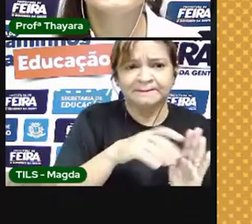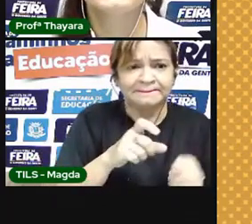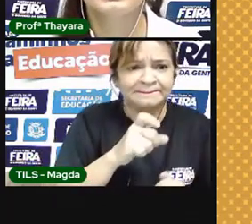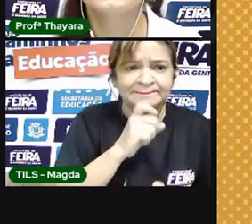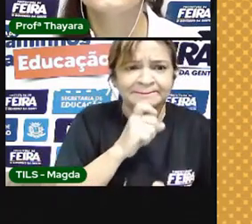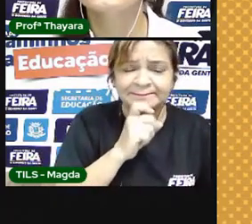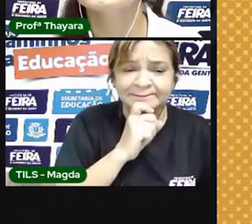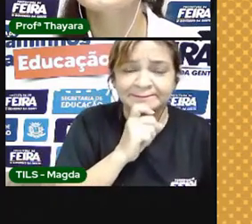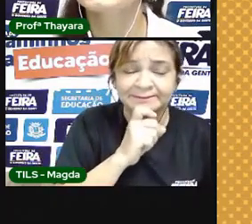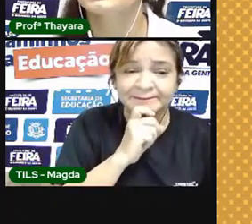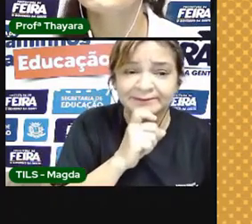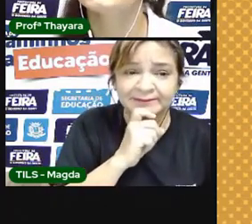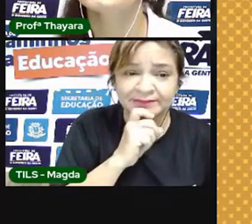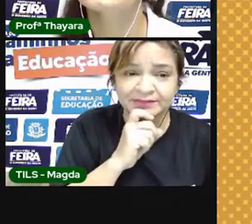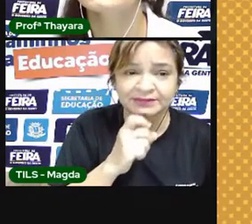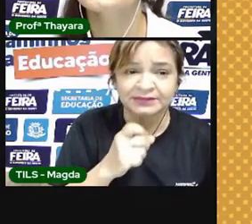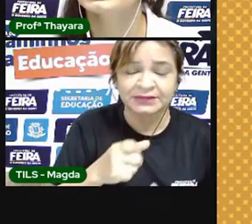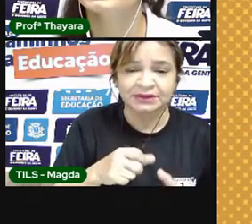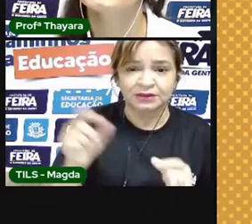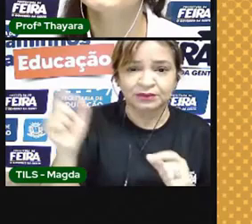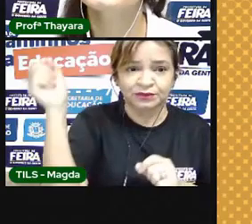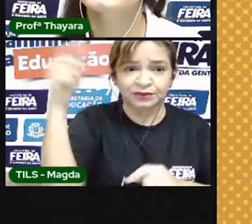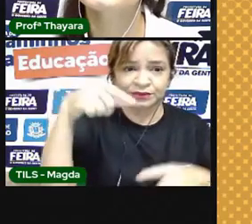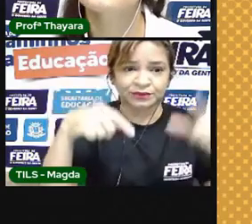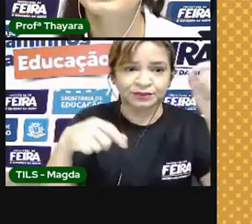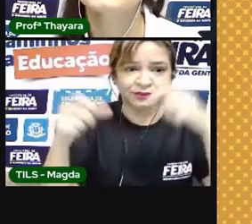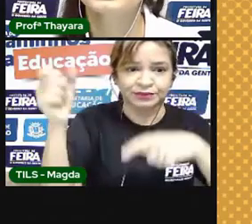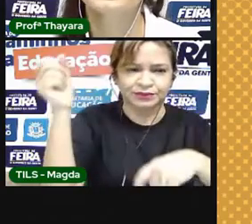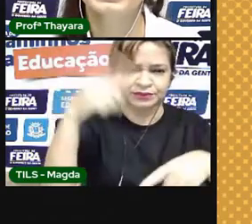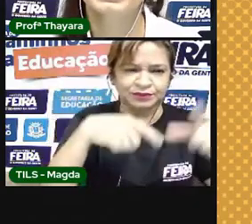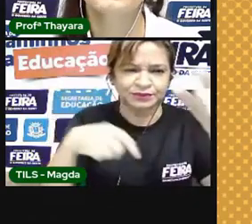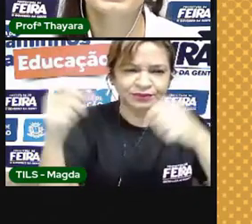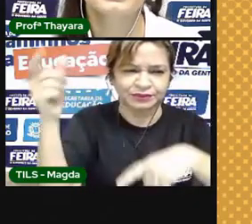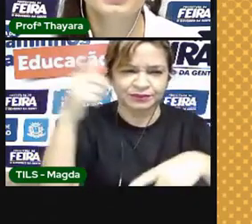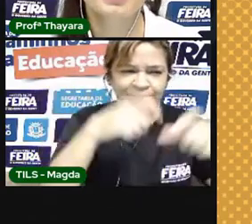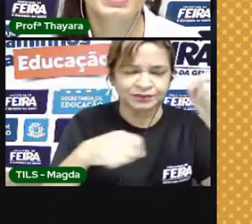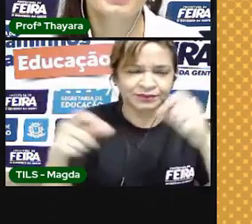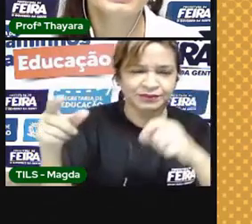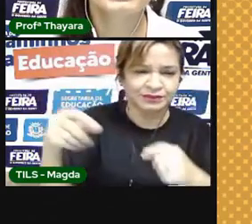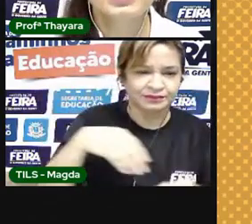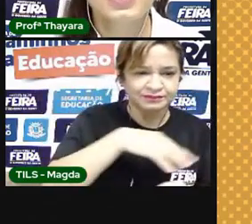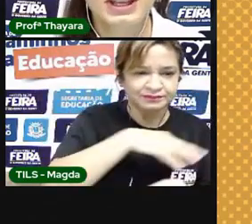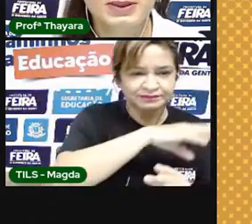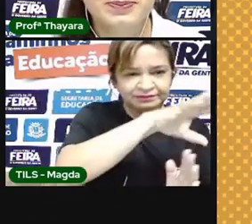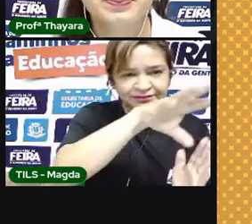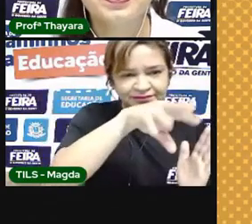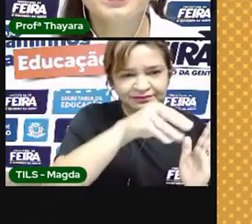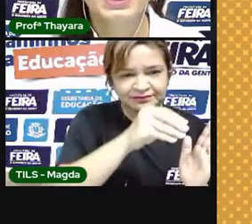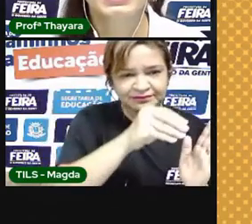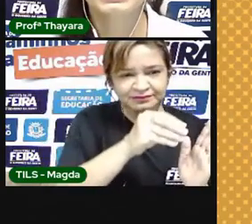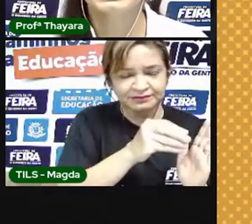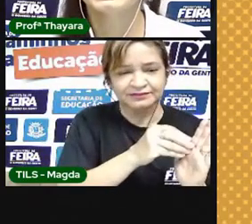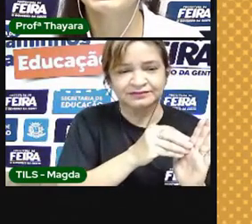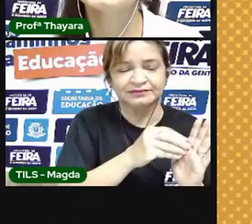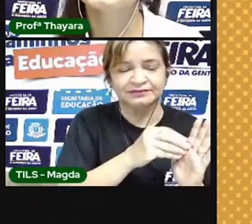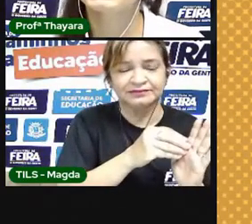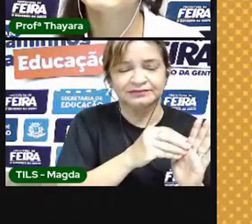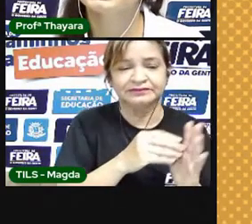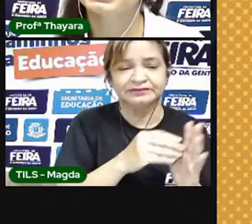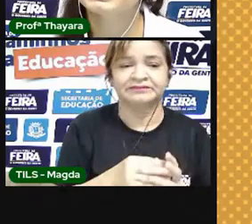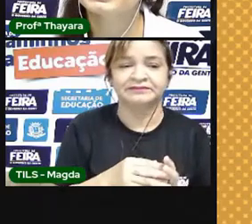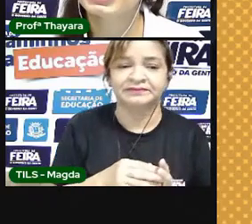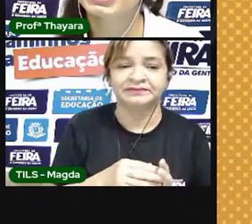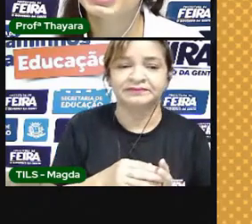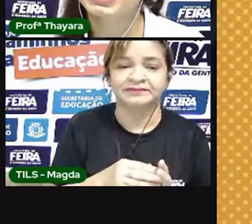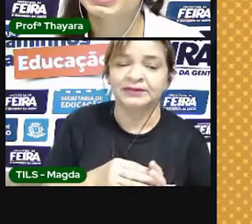e é onde estão os meteoritos. E os meteoritos, eles passam por aqui pela mesosfera. E esses